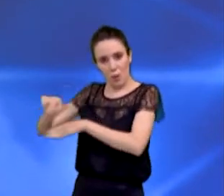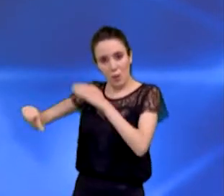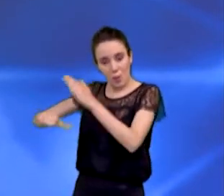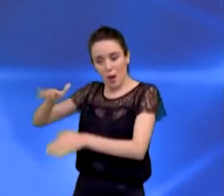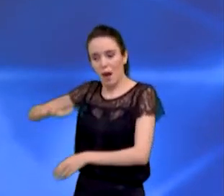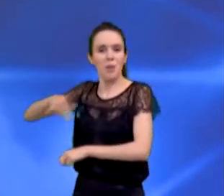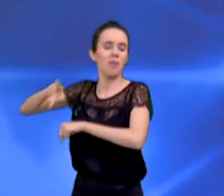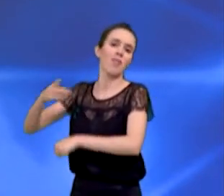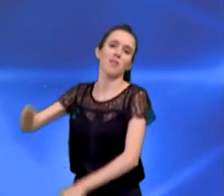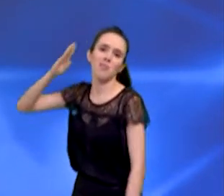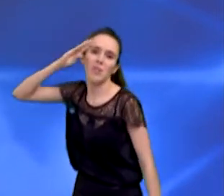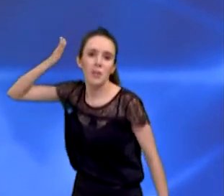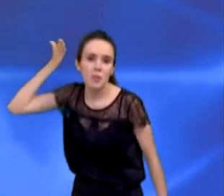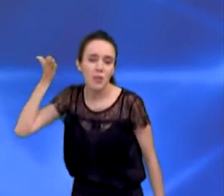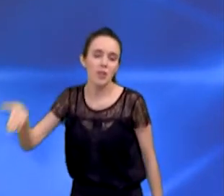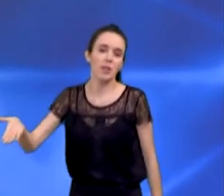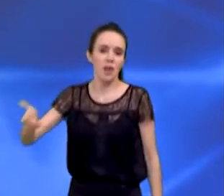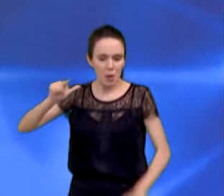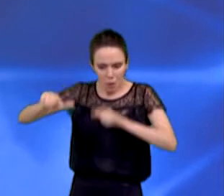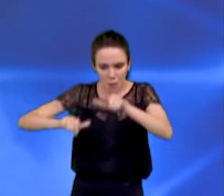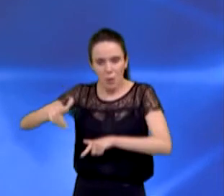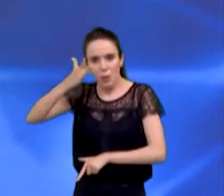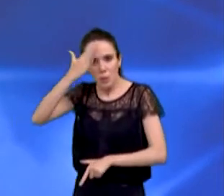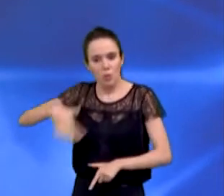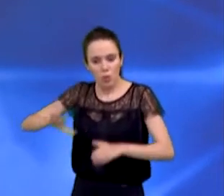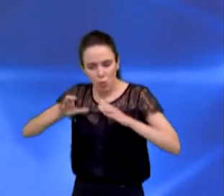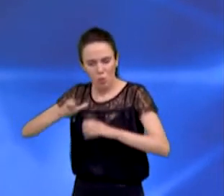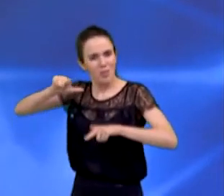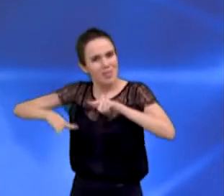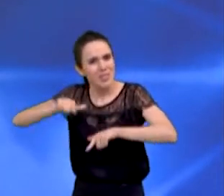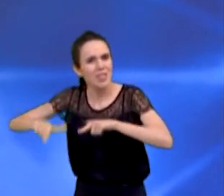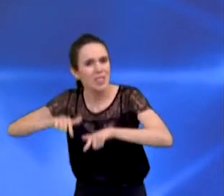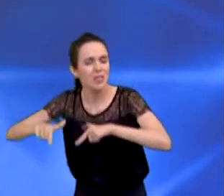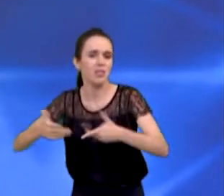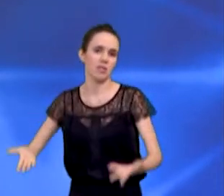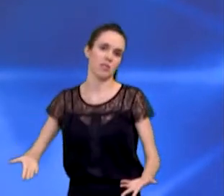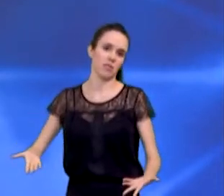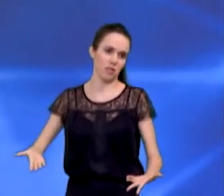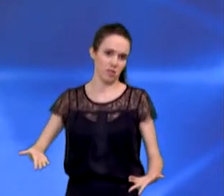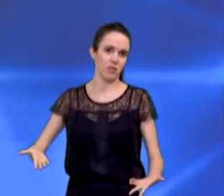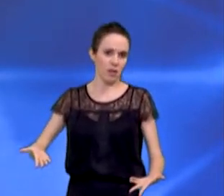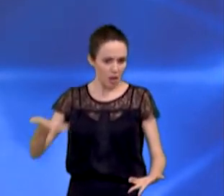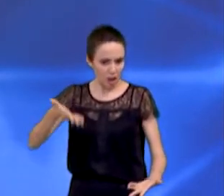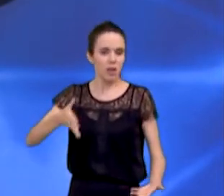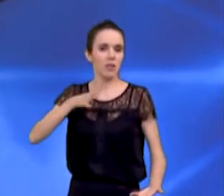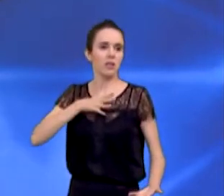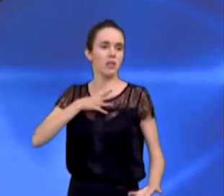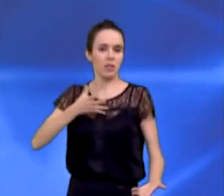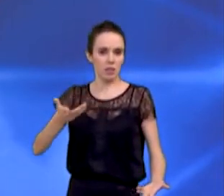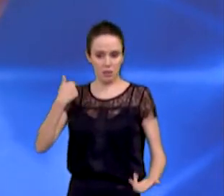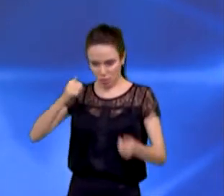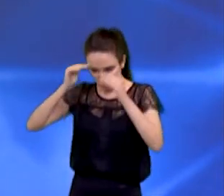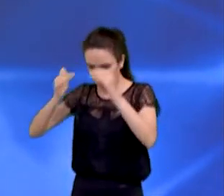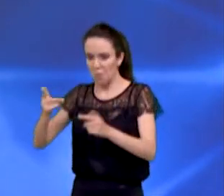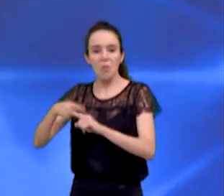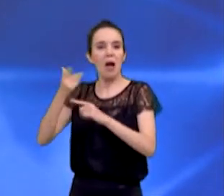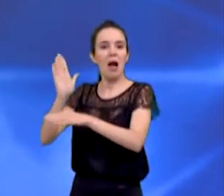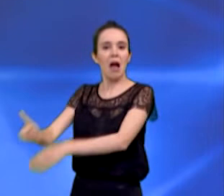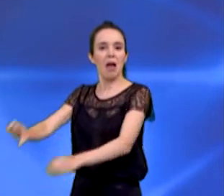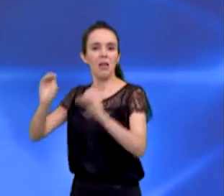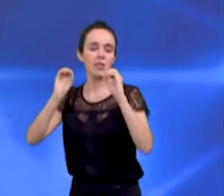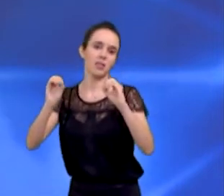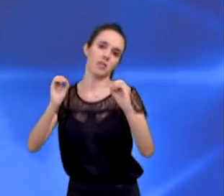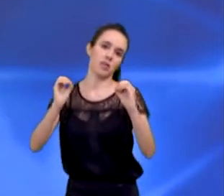país, que são, essencialmente, os trabalhadores que constroem a grandeza da cidade, mas que dela não se beneficia. Então, nós